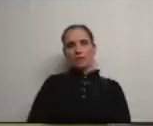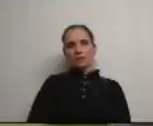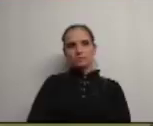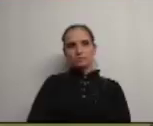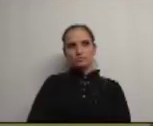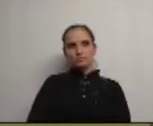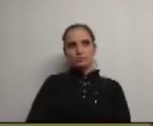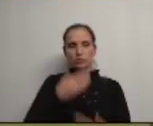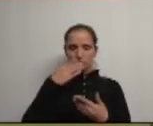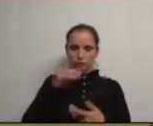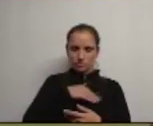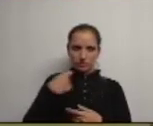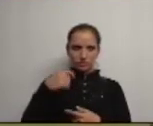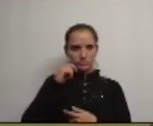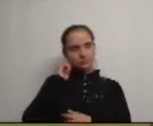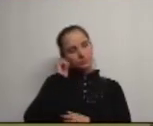Obrigado Sr. Presidente